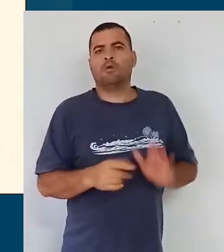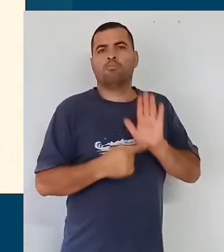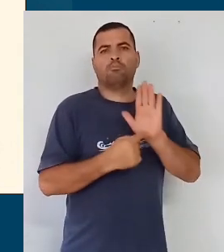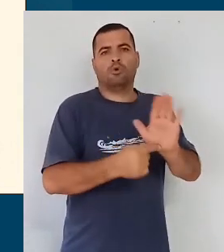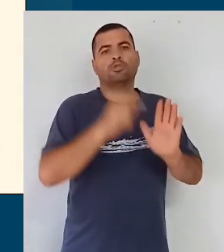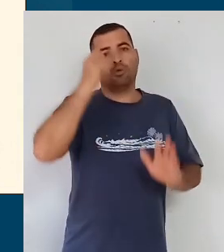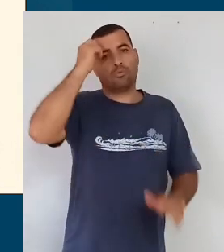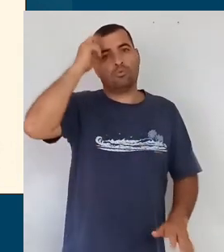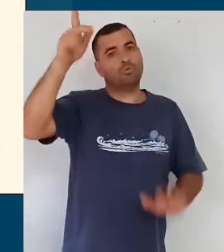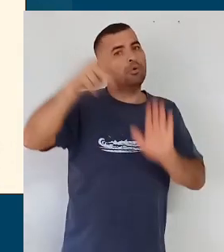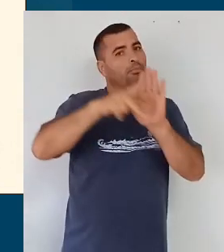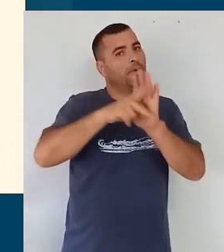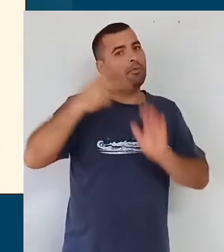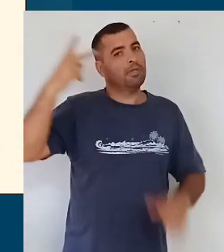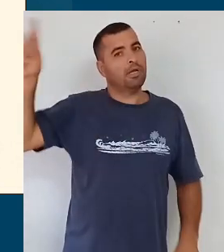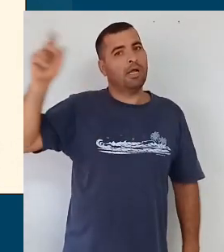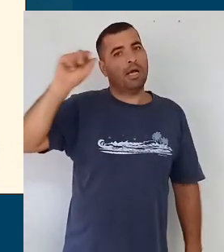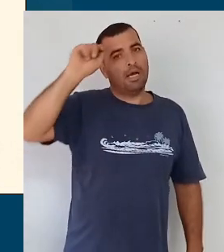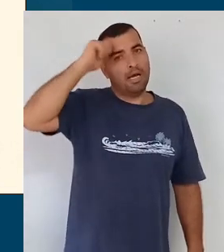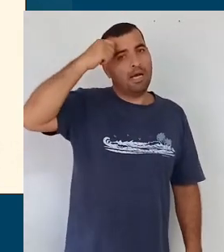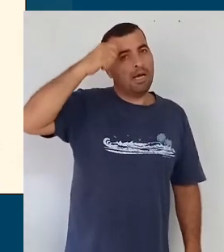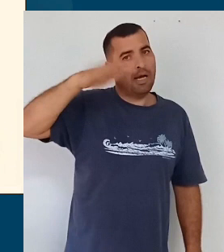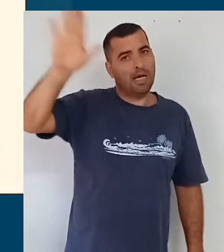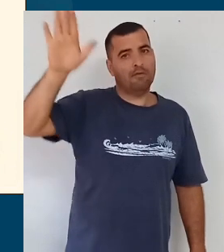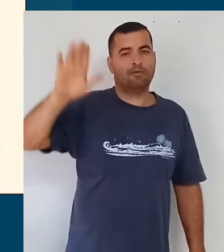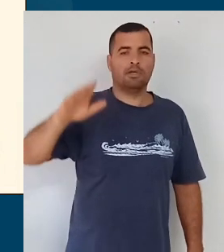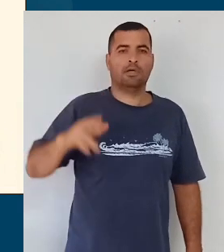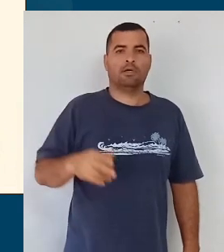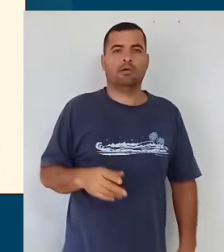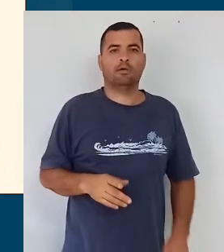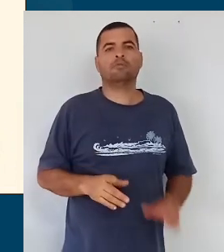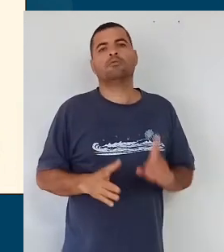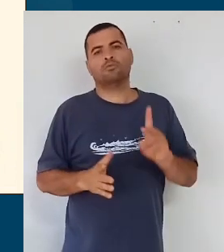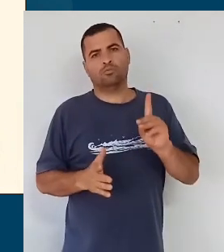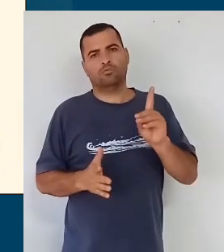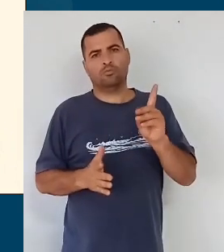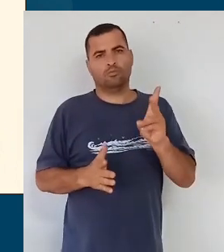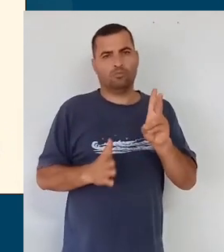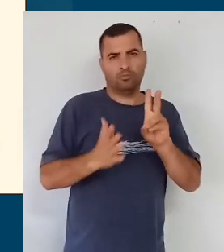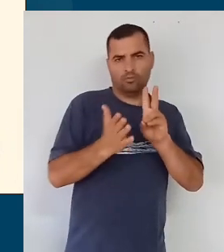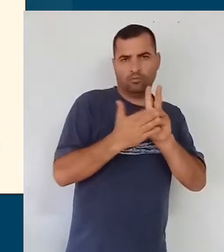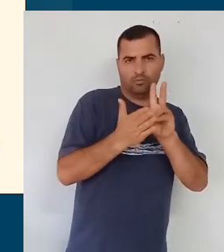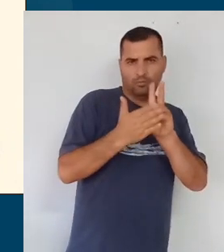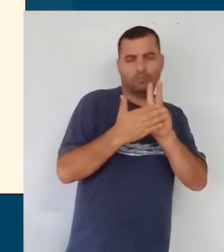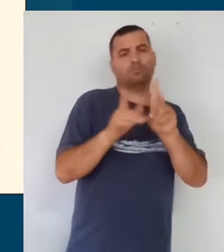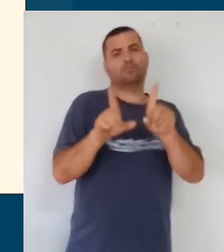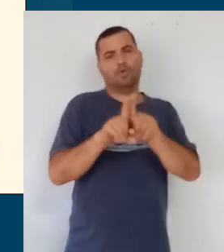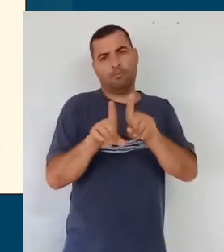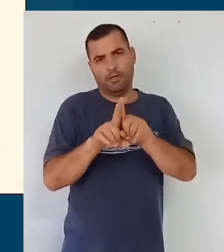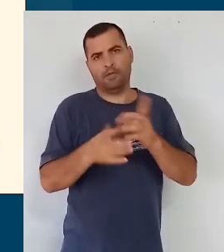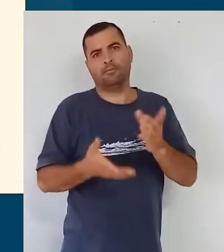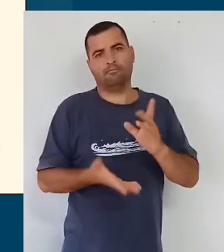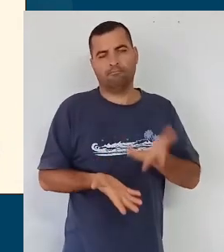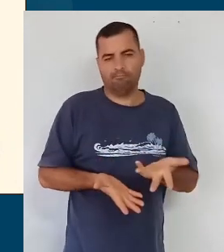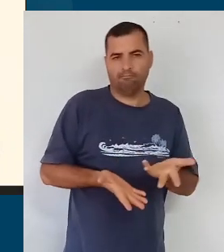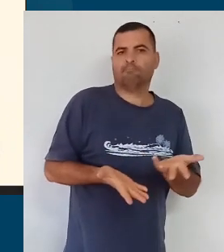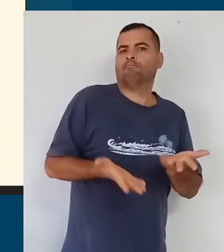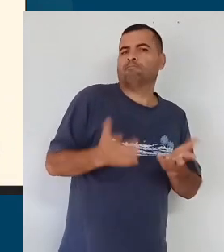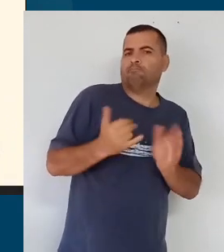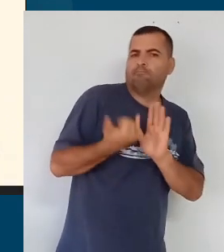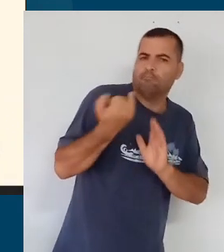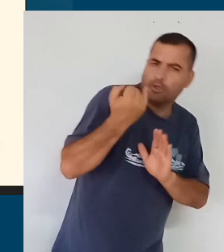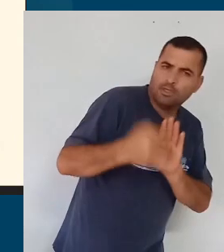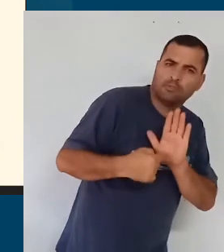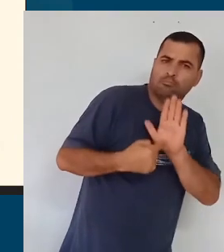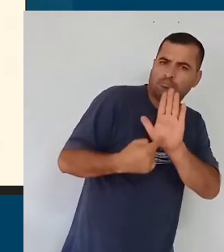africana e outras culturas, a cultura indígena. Então, é superimportante que ela esteja presente